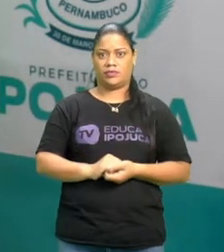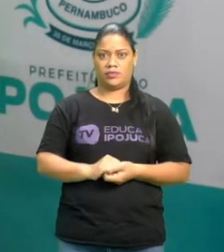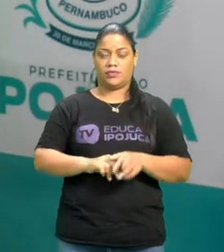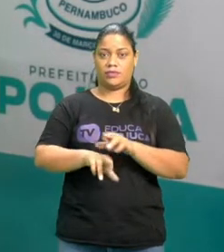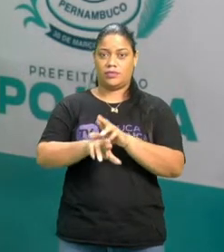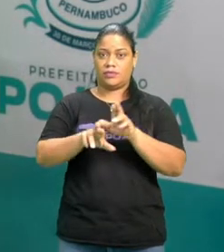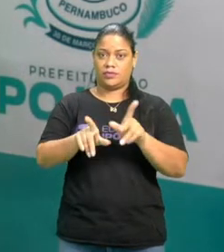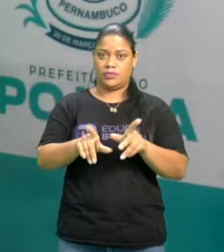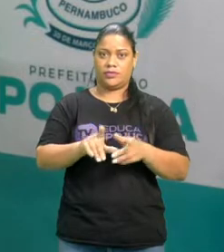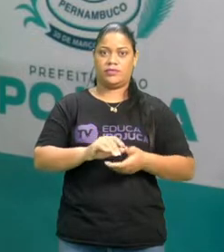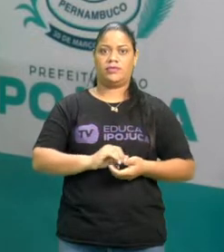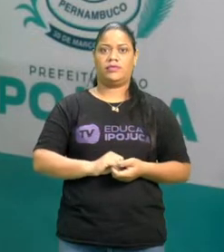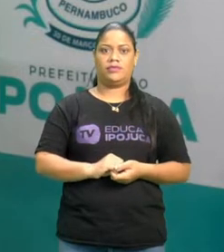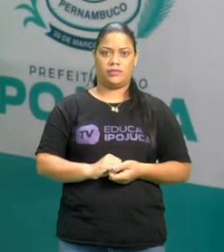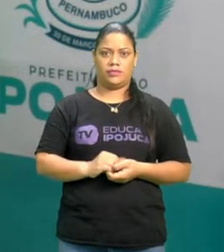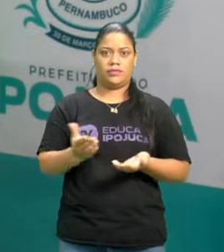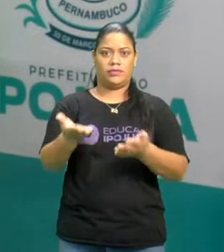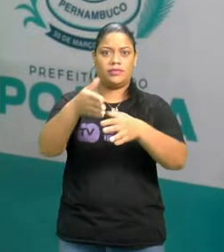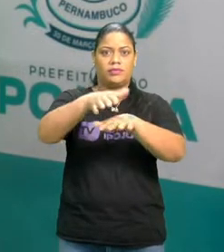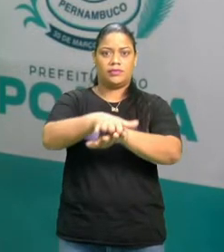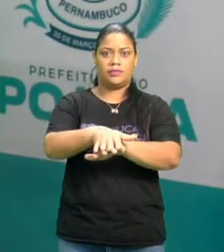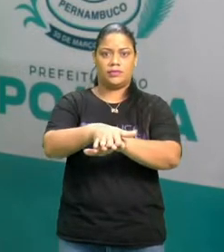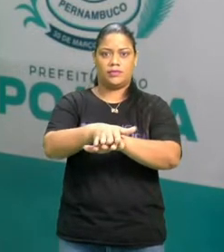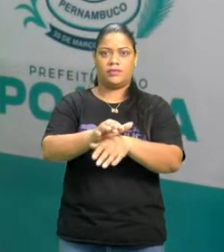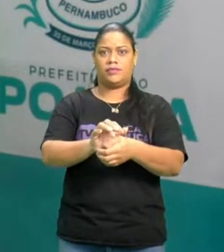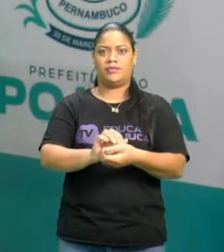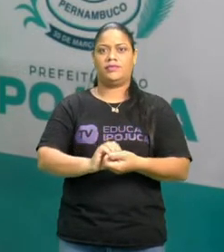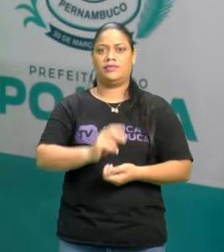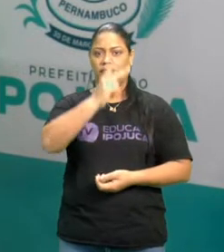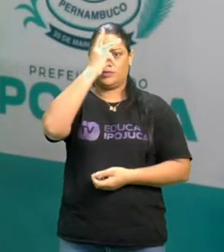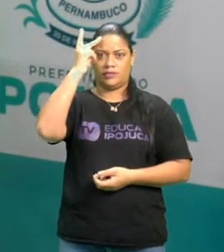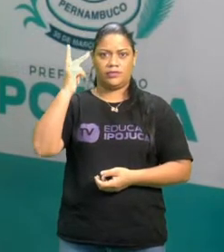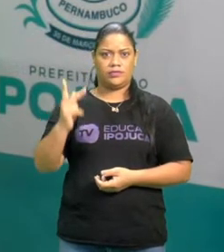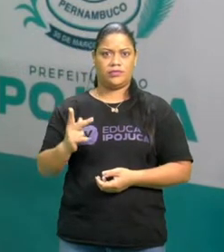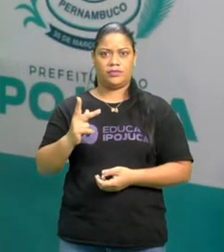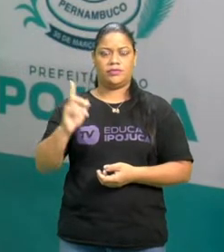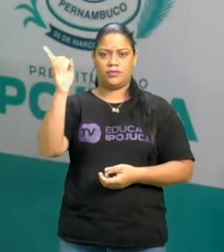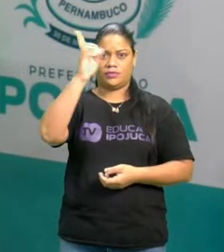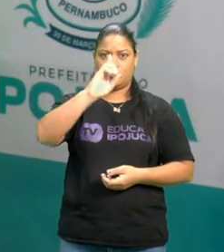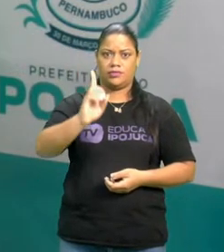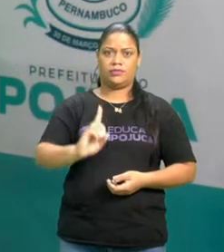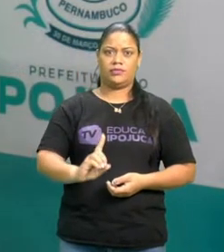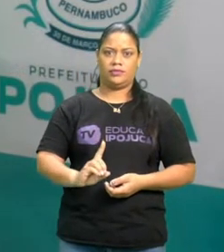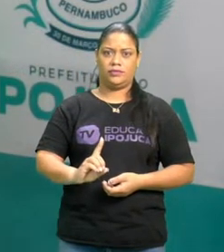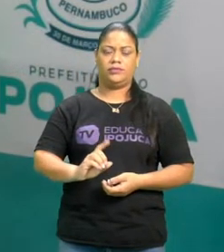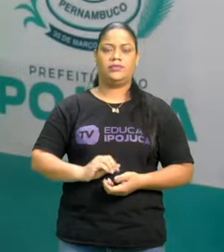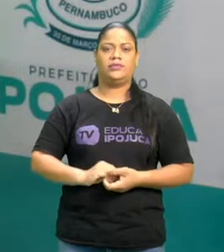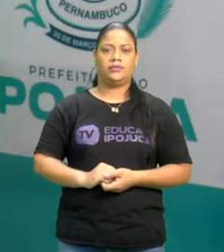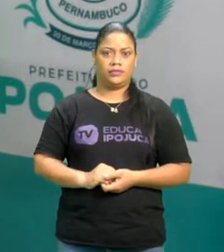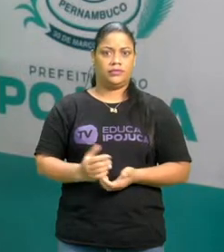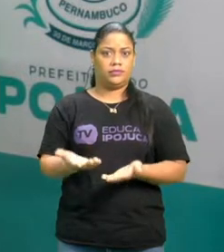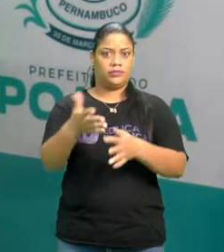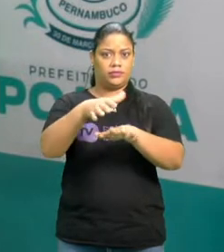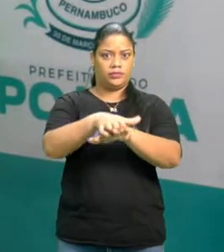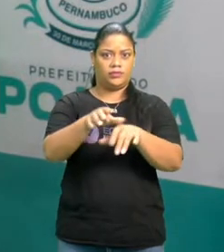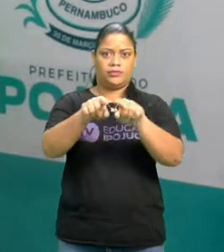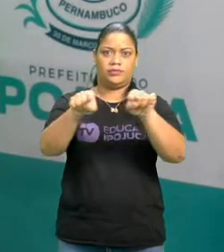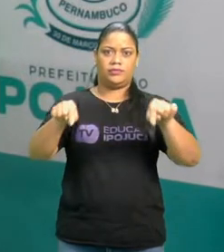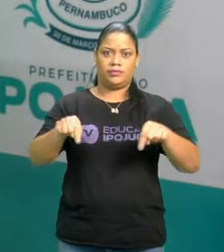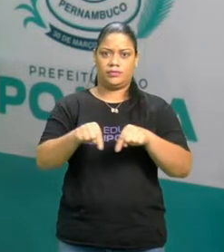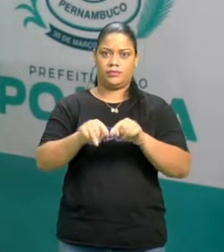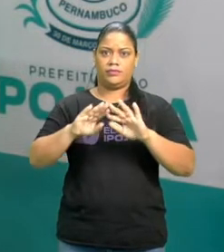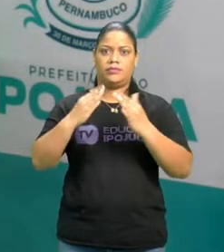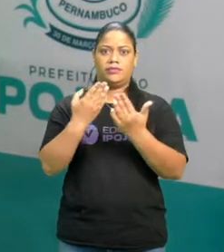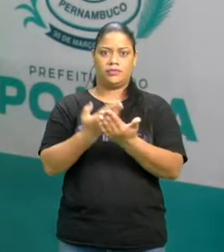as diferenças dentro da inclusão das pessoas com deficiência sendo incluídas na sala de aula.